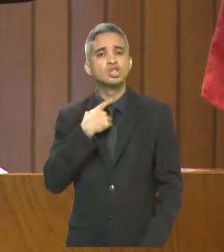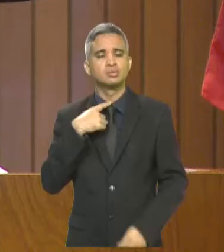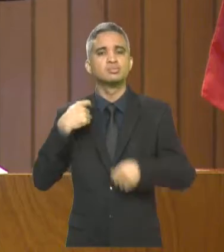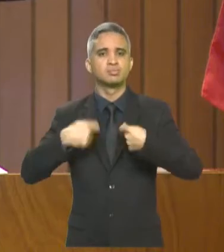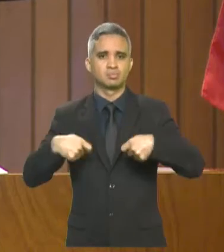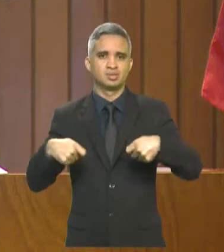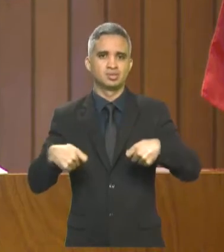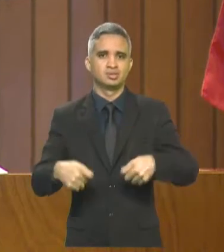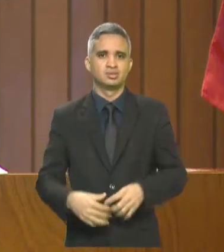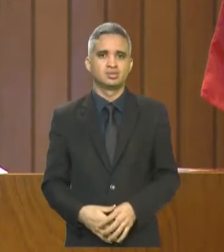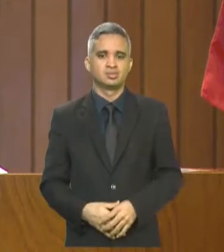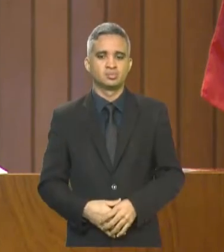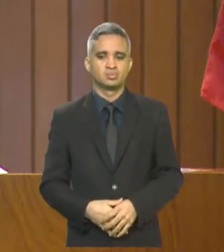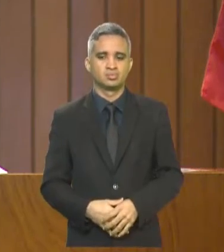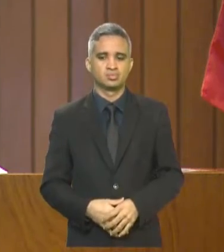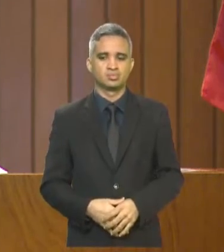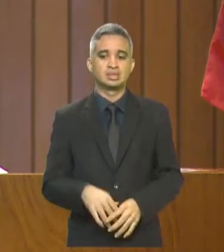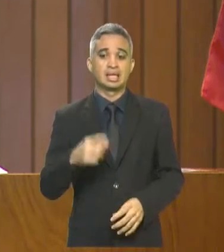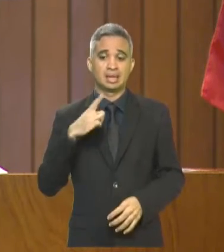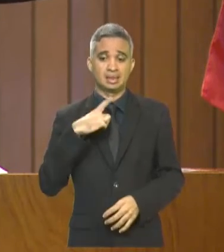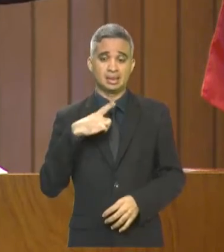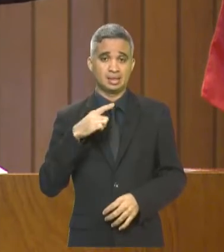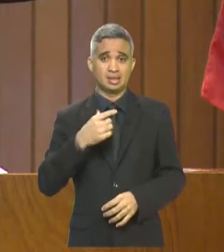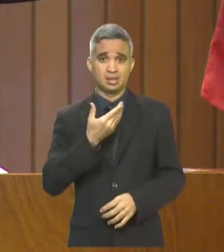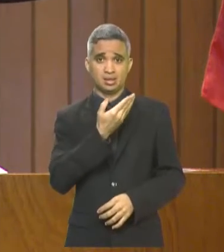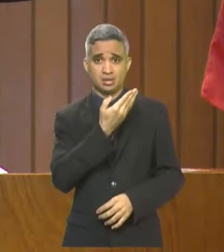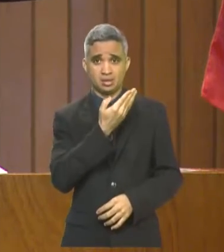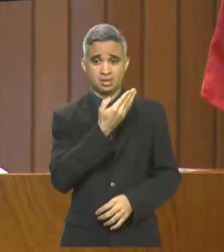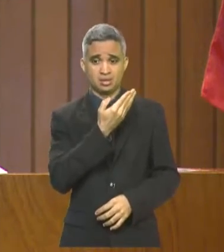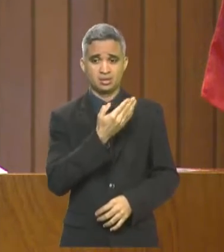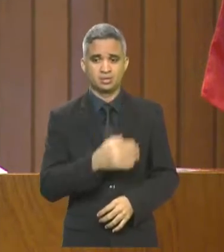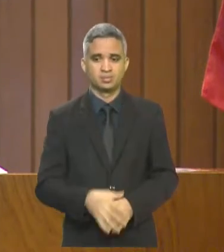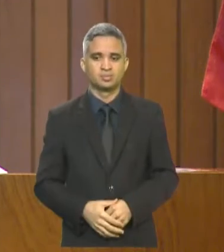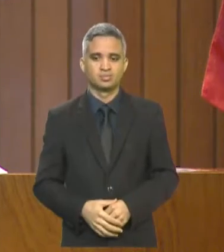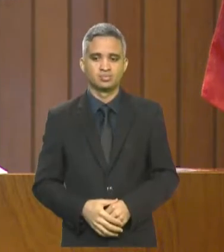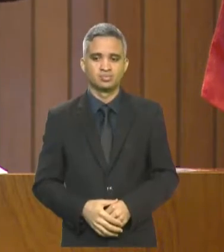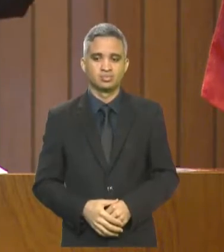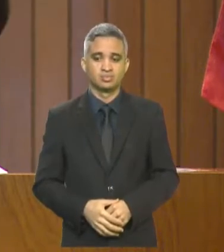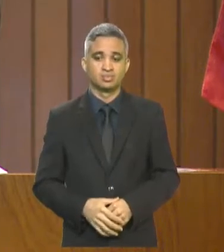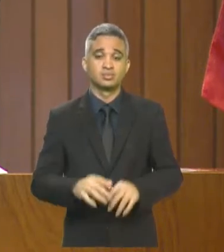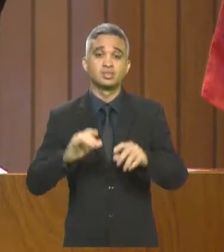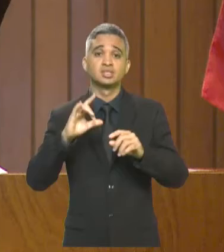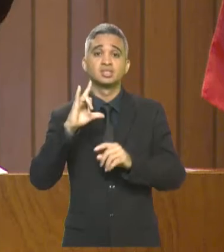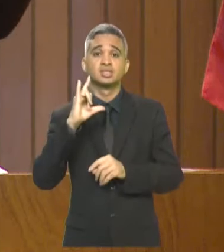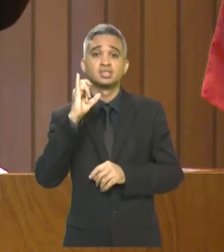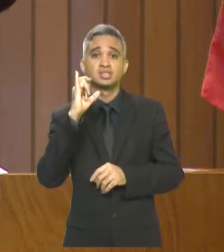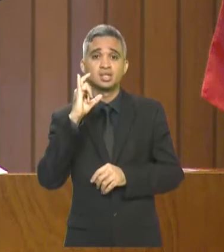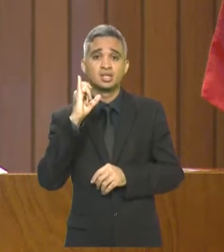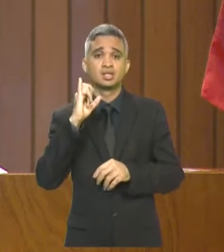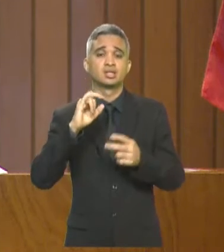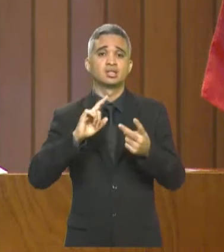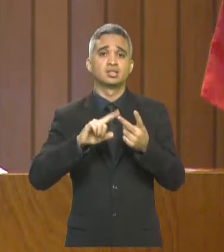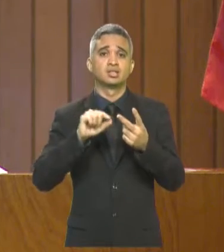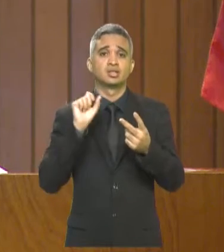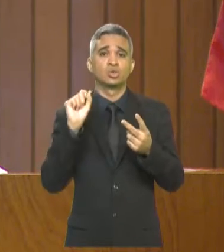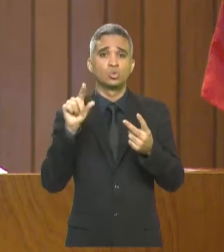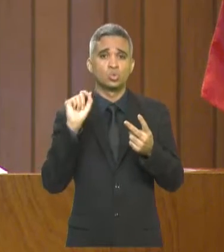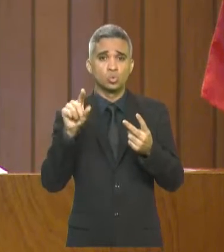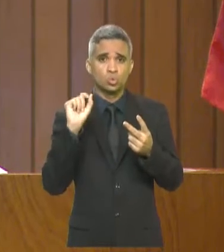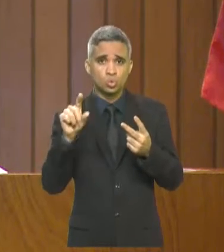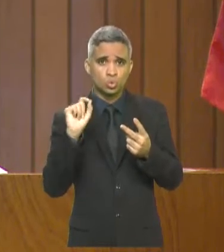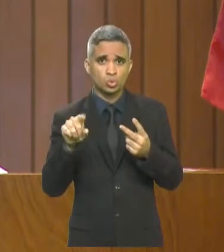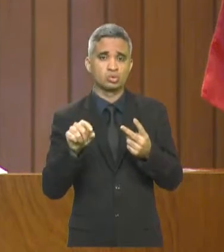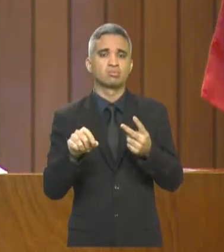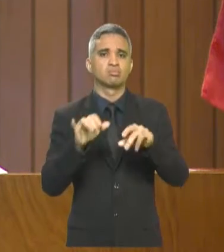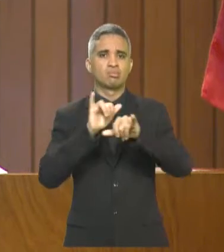no Instagram, no Twitter, de forma oficial do governo do Estado. E ele diz, Maranhão é reduzido 17